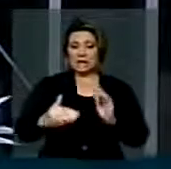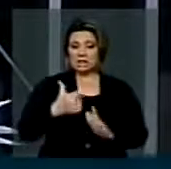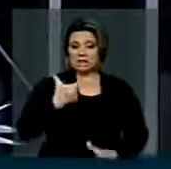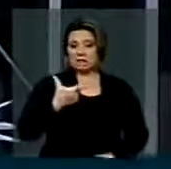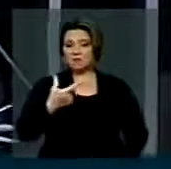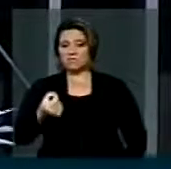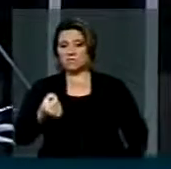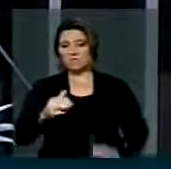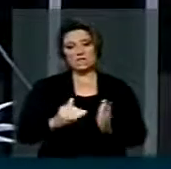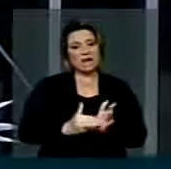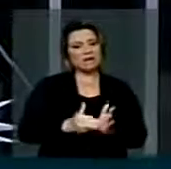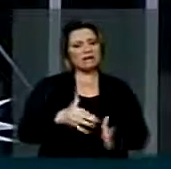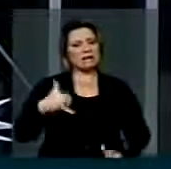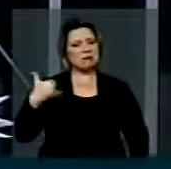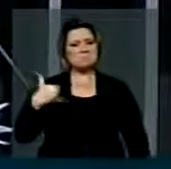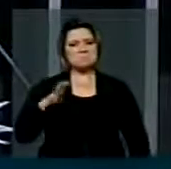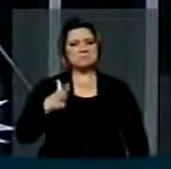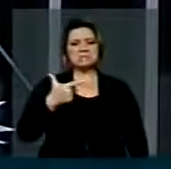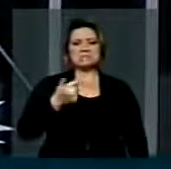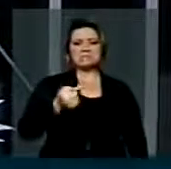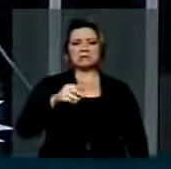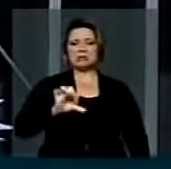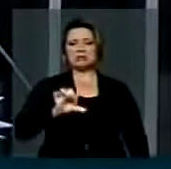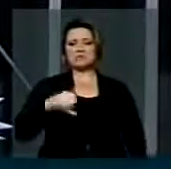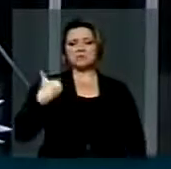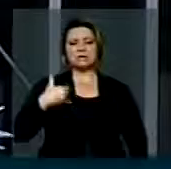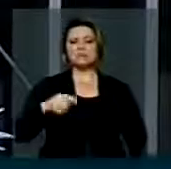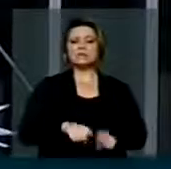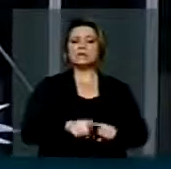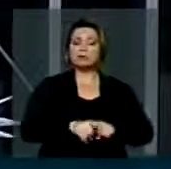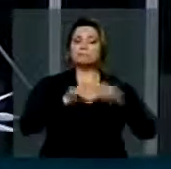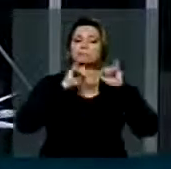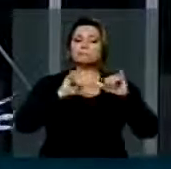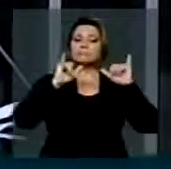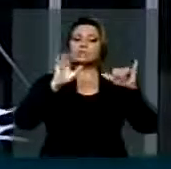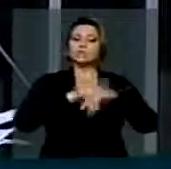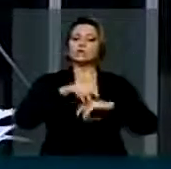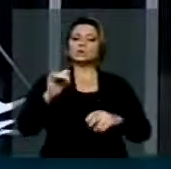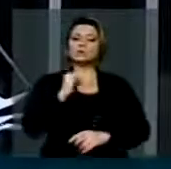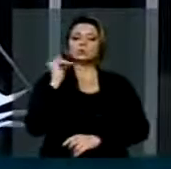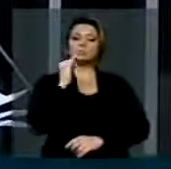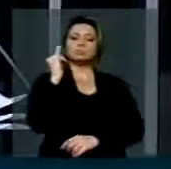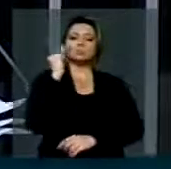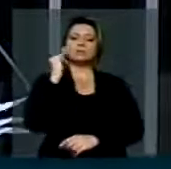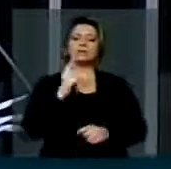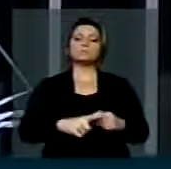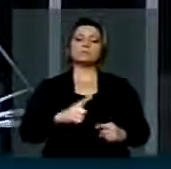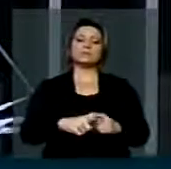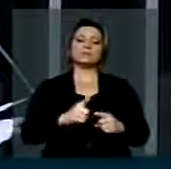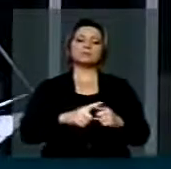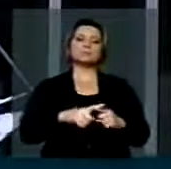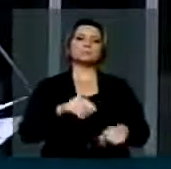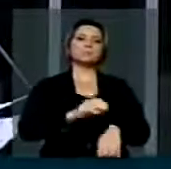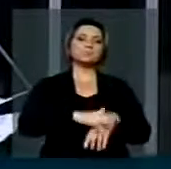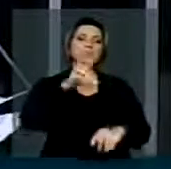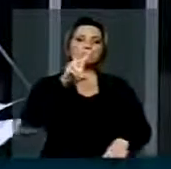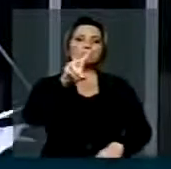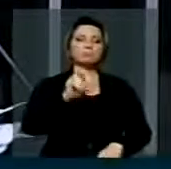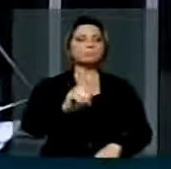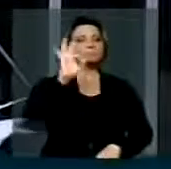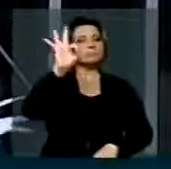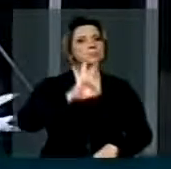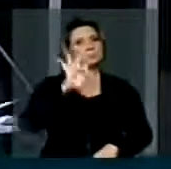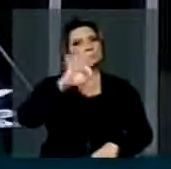anos de idade. Essas datas e campanhas, elas são importantes, porque mais de 50